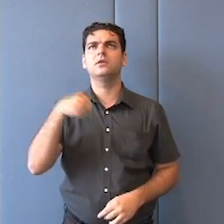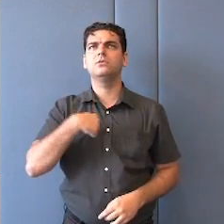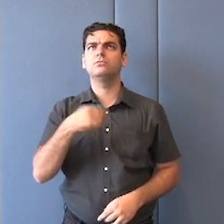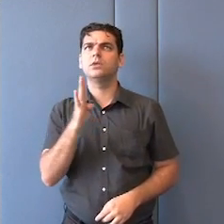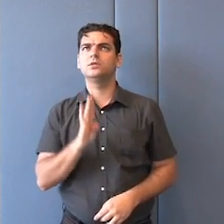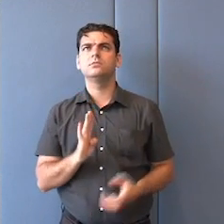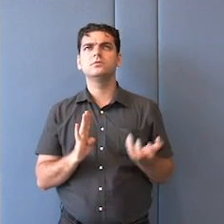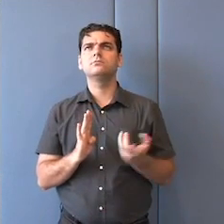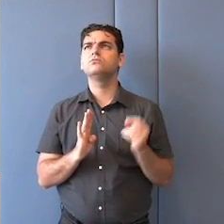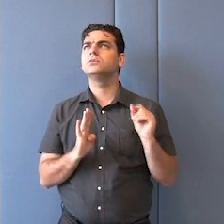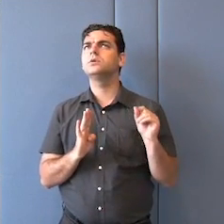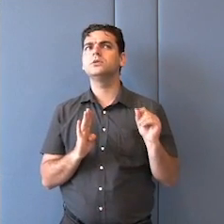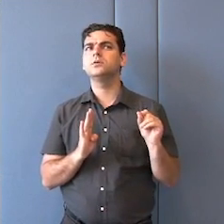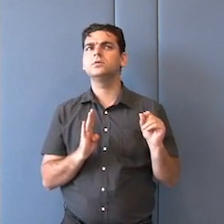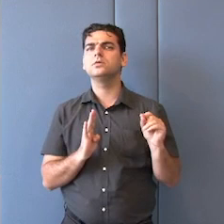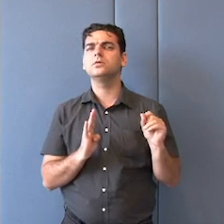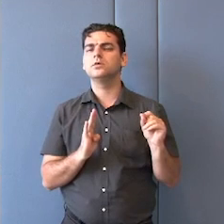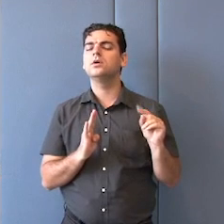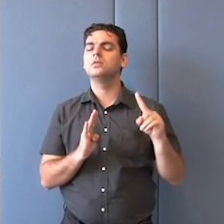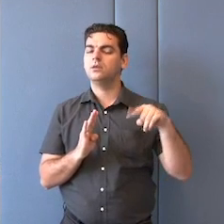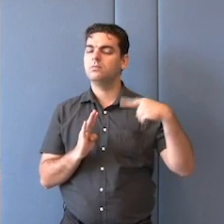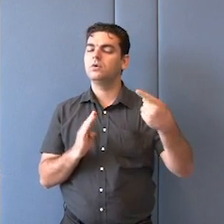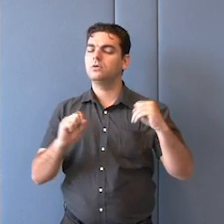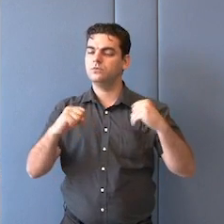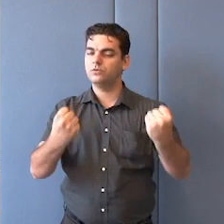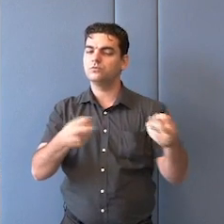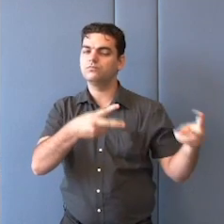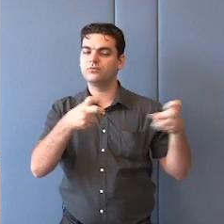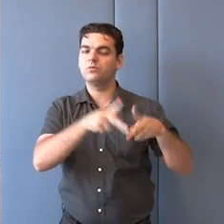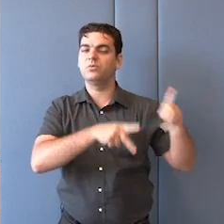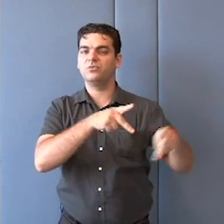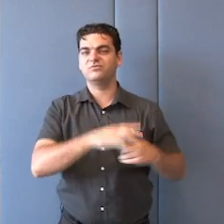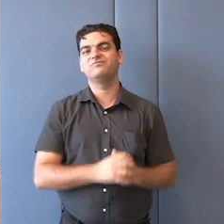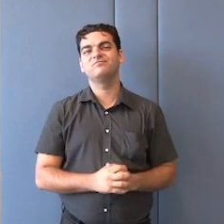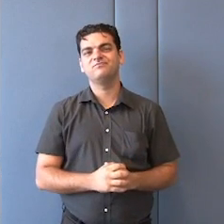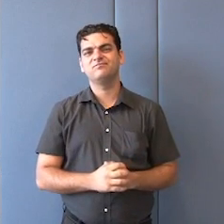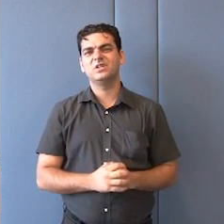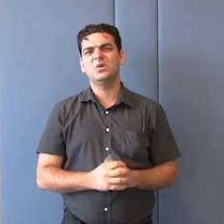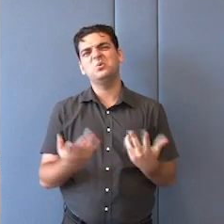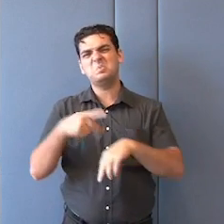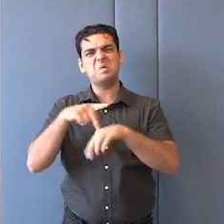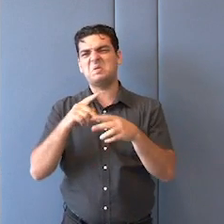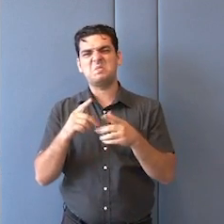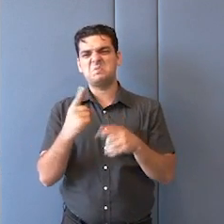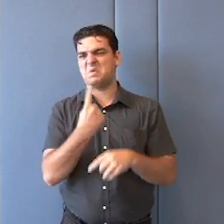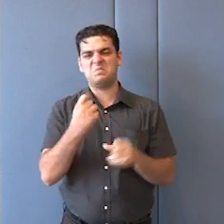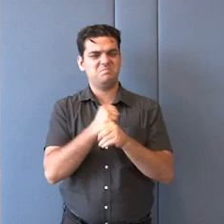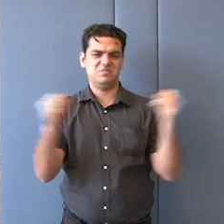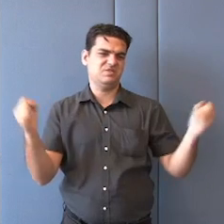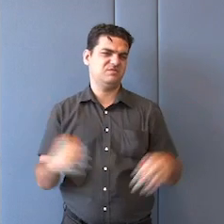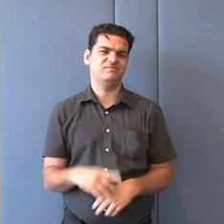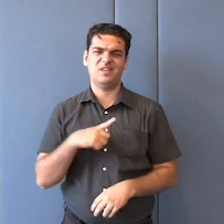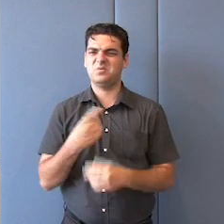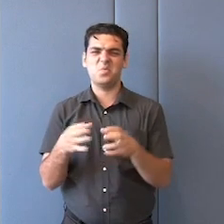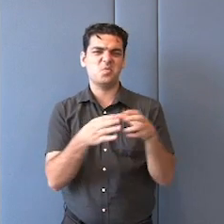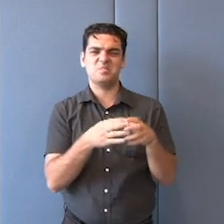emanação que vem do povo. Bem, mas não estamos sozinhos, acho que hoje alguns, talvez a